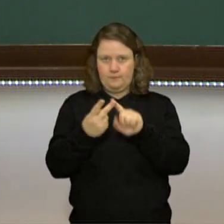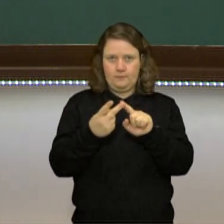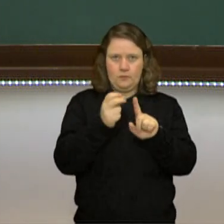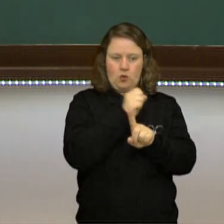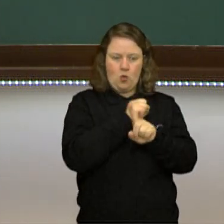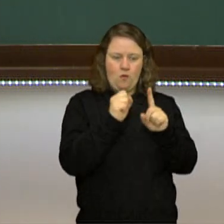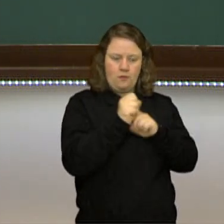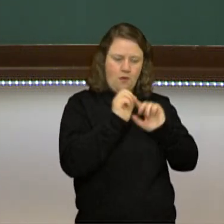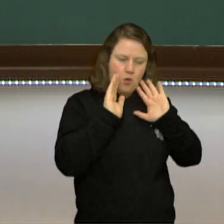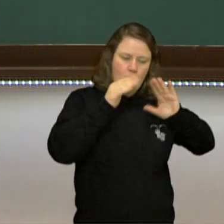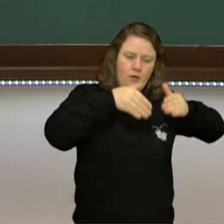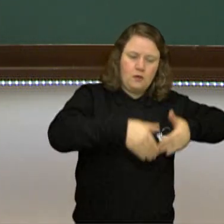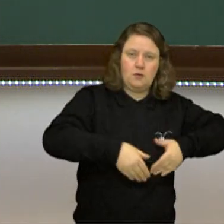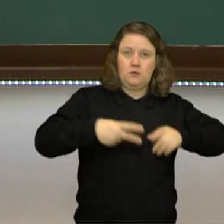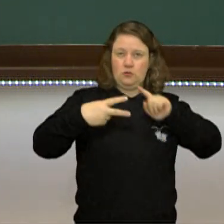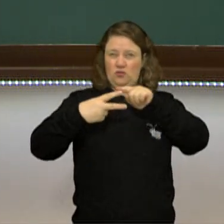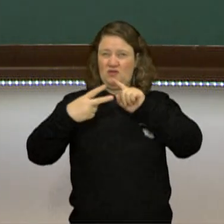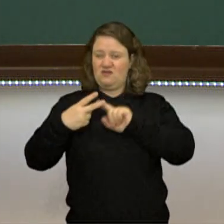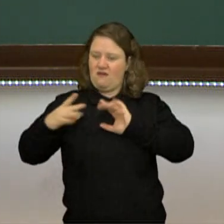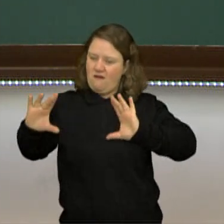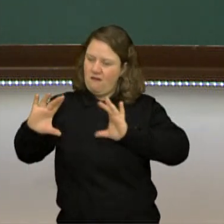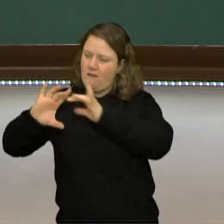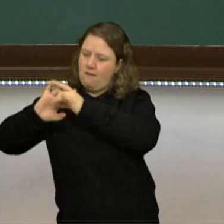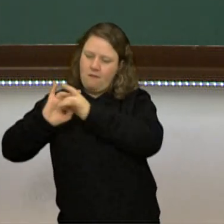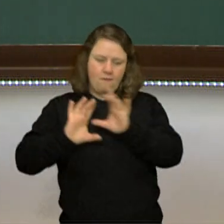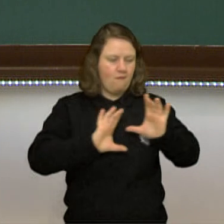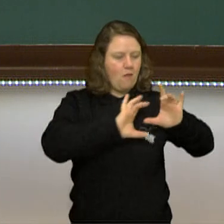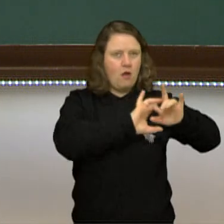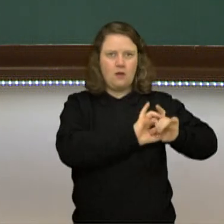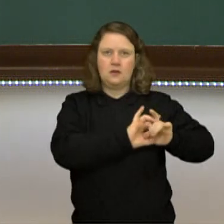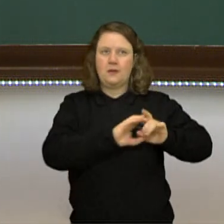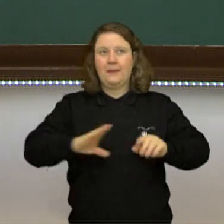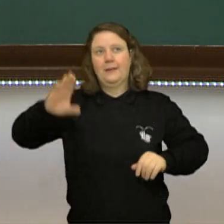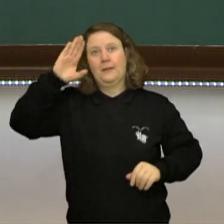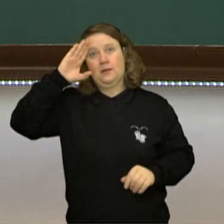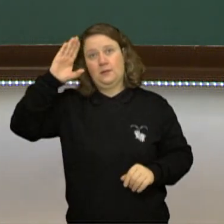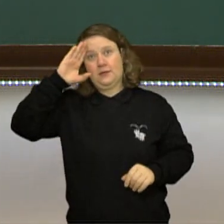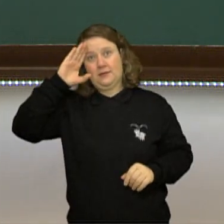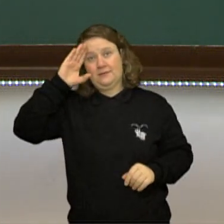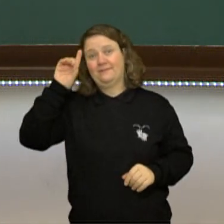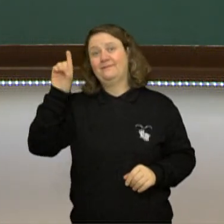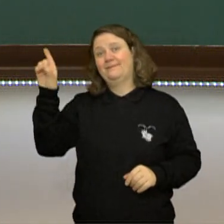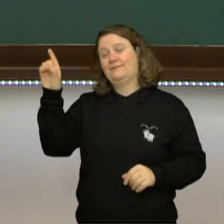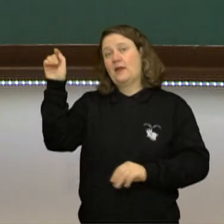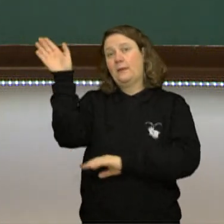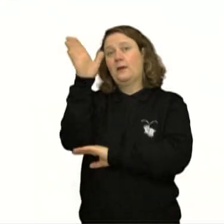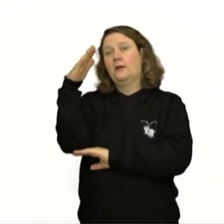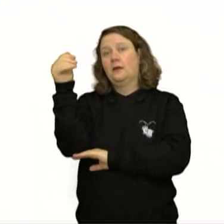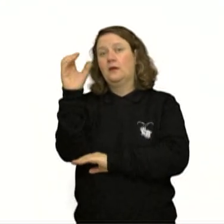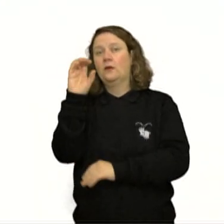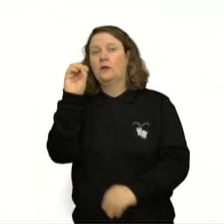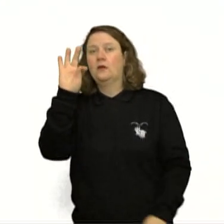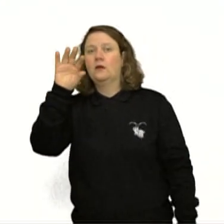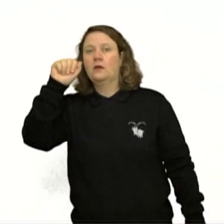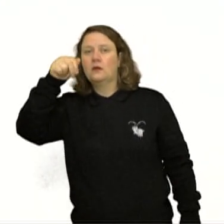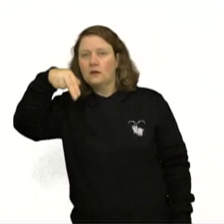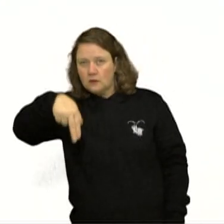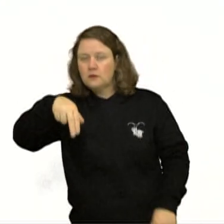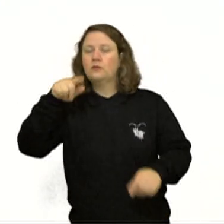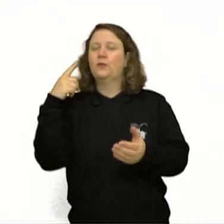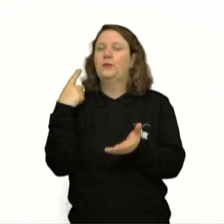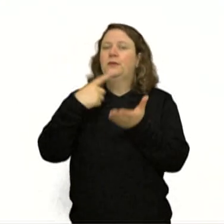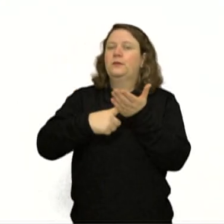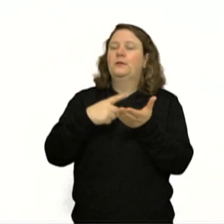grandes alianças militares, o qual eu trago aqui para vocês a bandeira da OTAN, a Organização do Tratado Atlântico